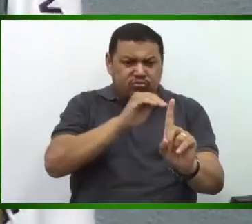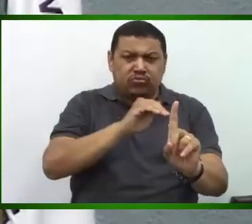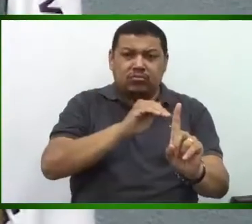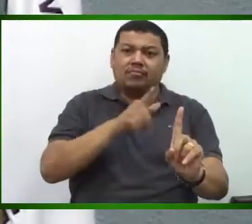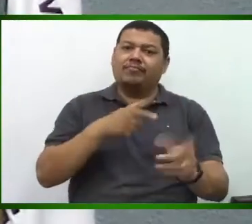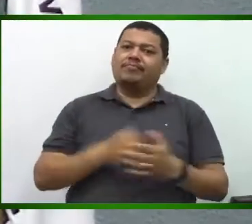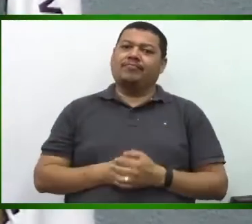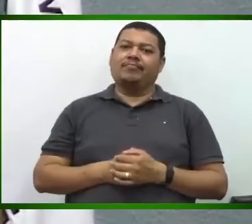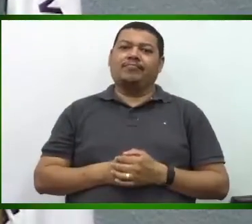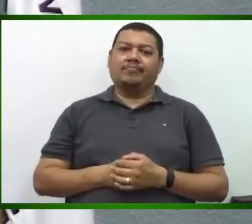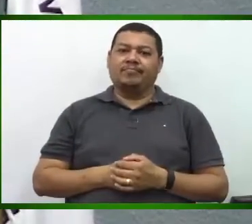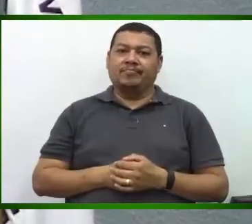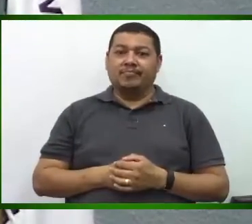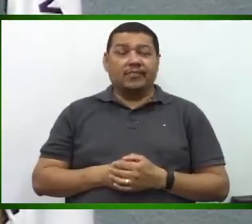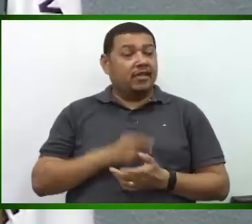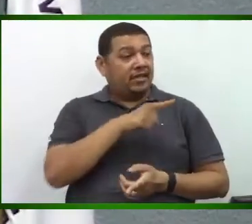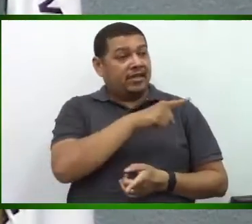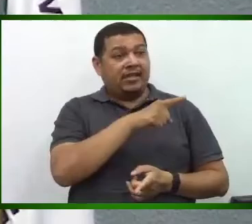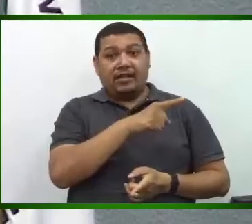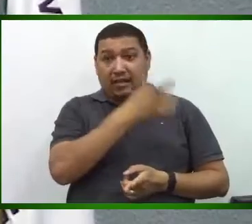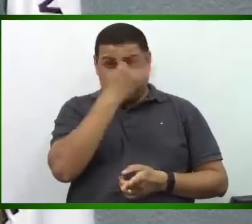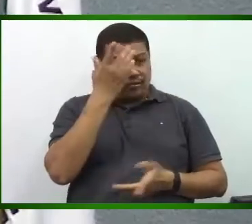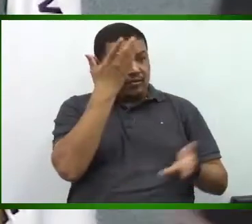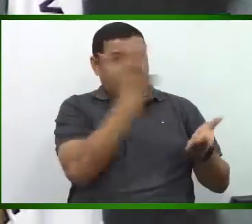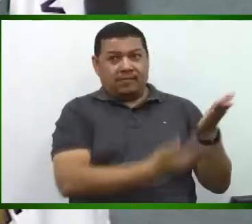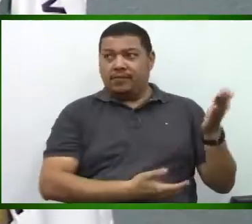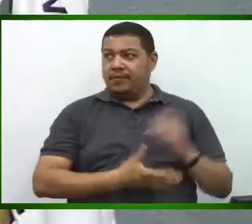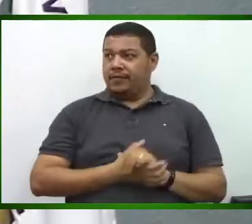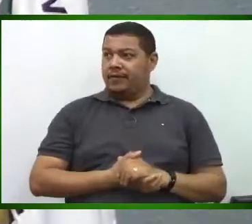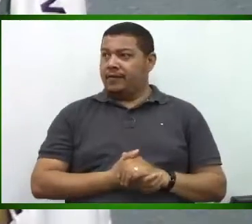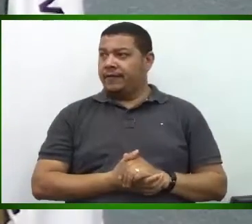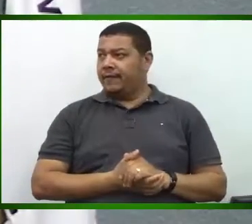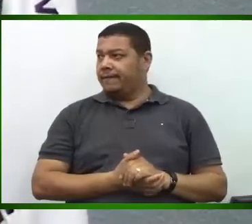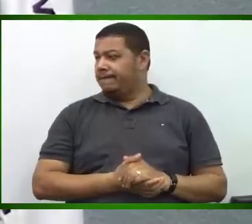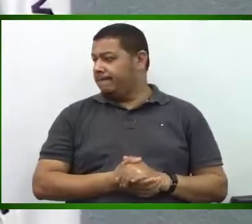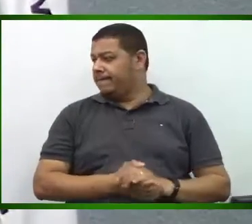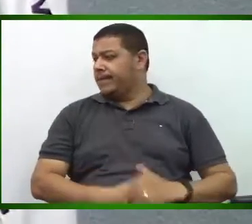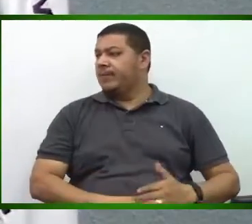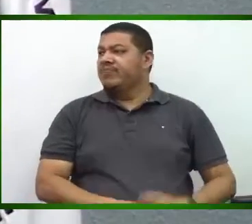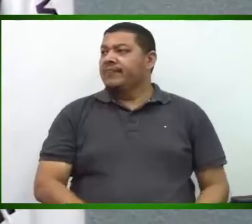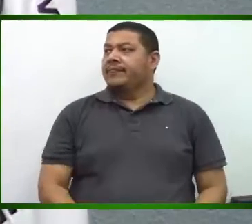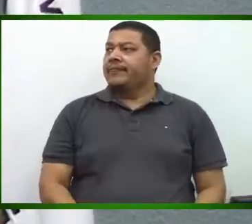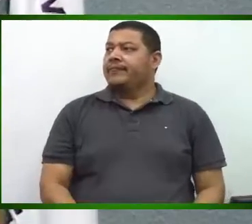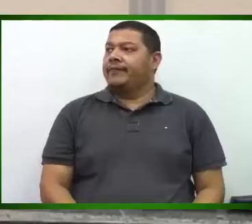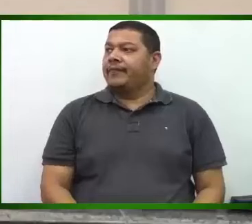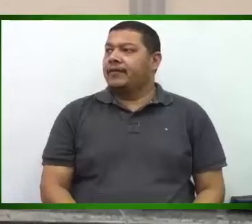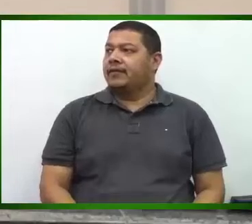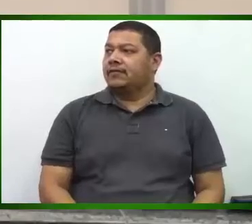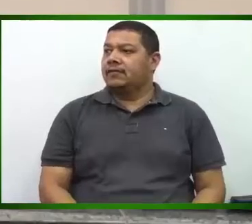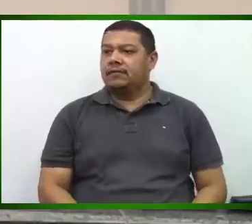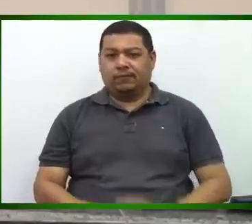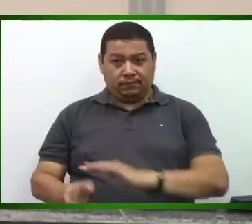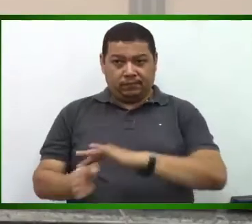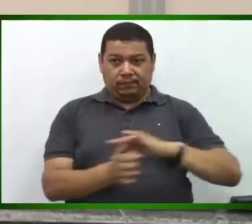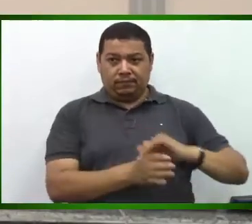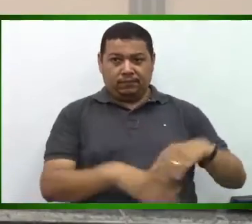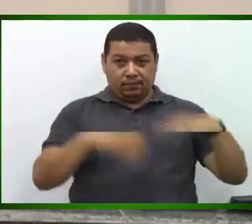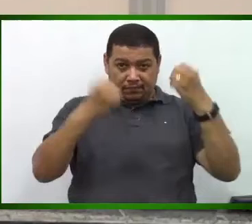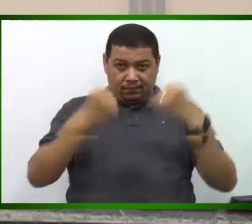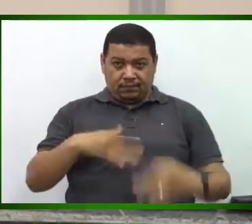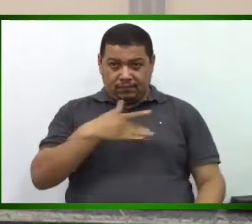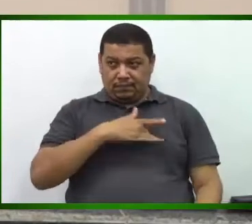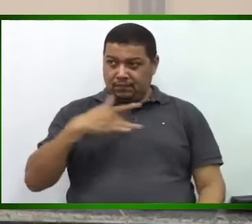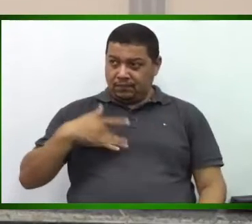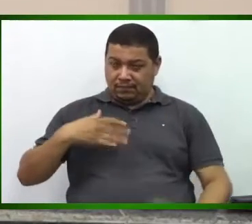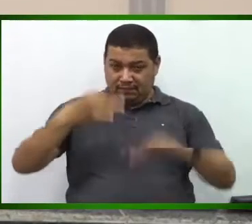E a população fica à mercê. De uma parte, vereador. Pois não. Falando em saúde, V. Exª, foi muito